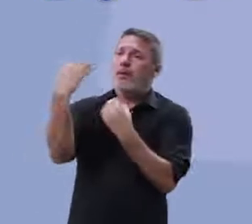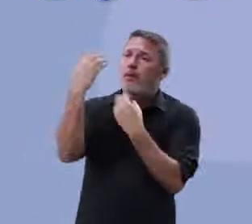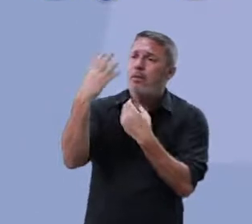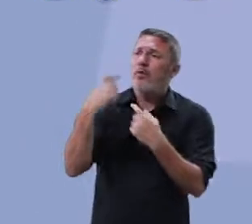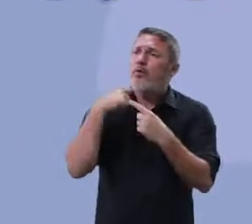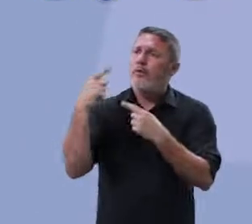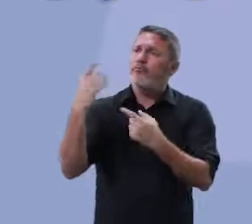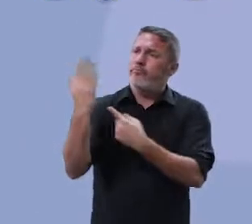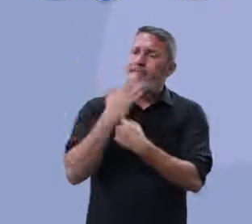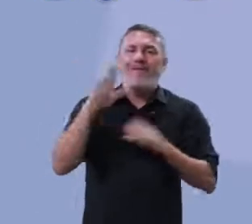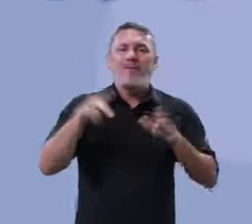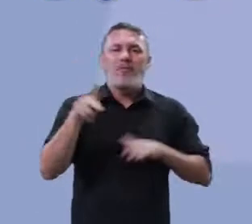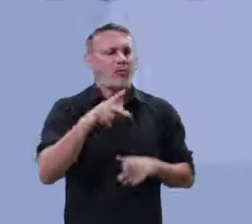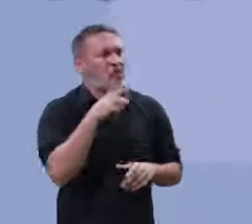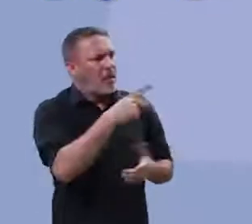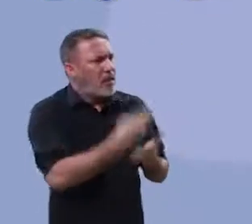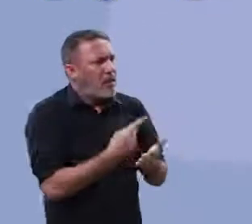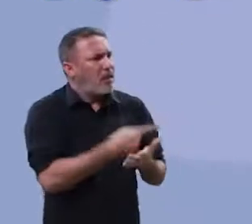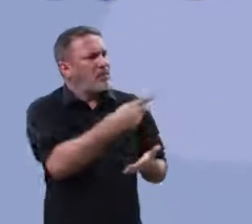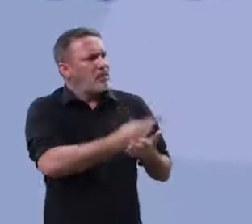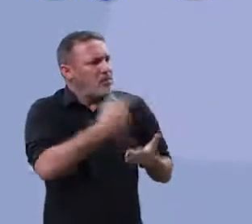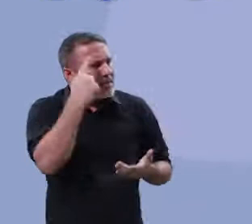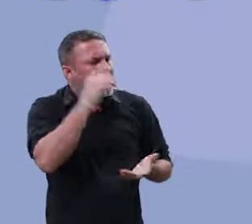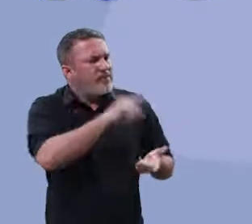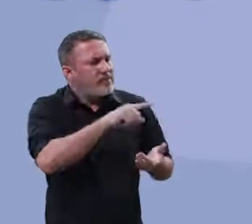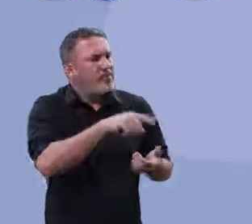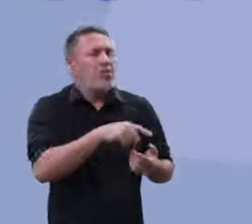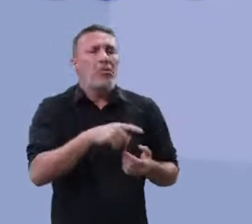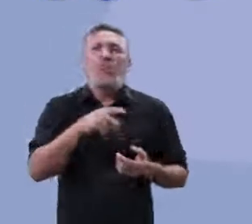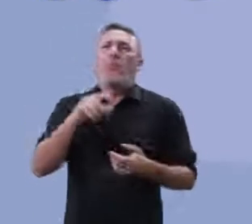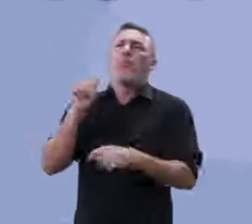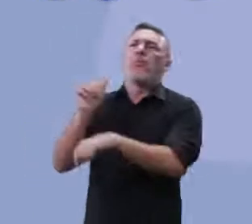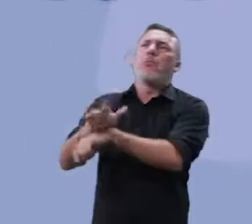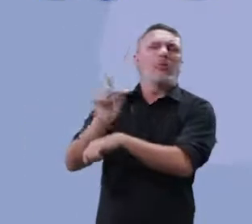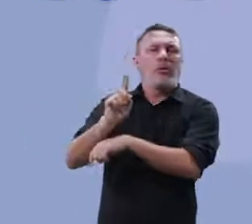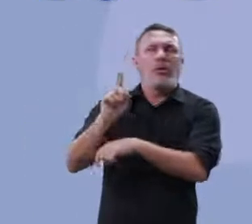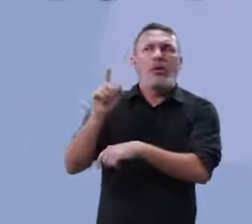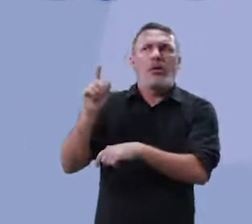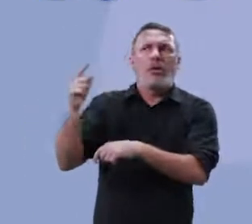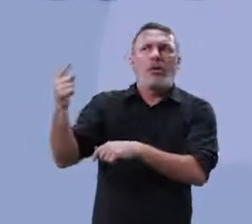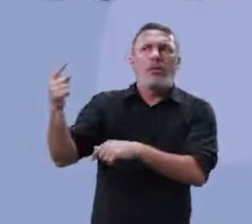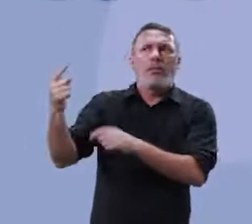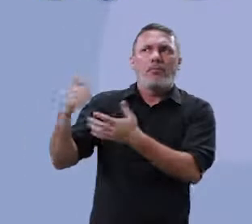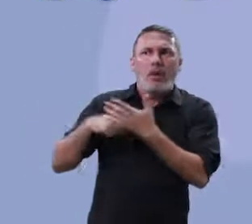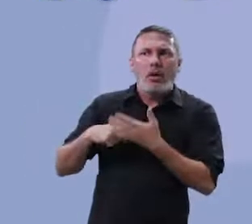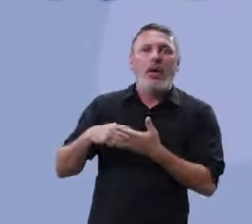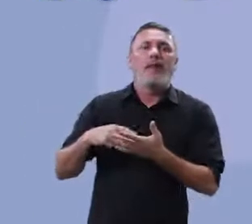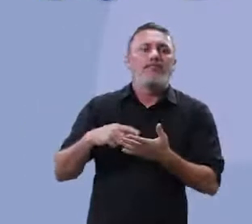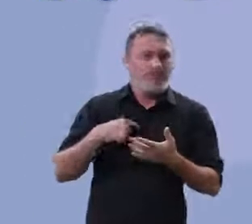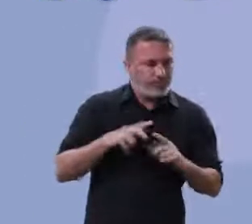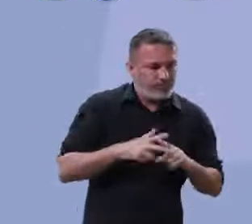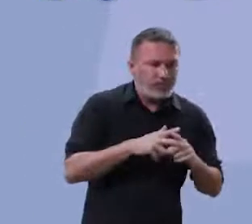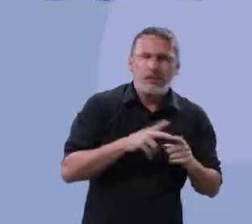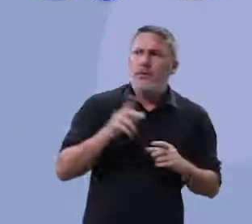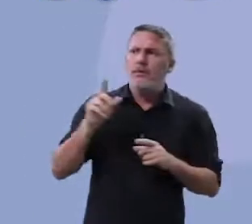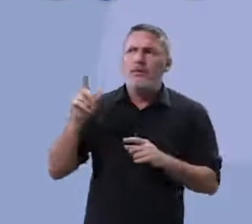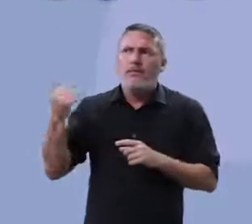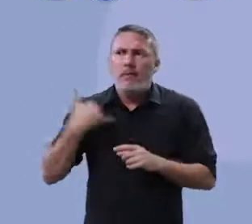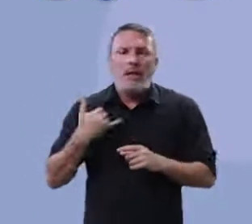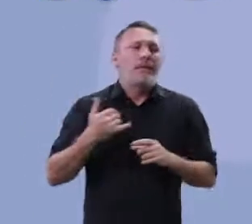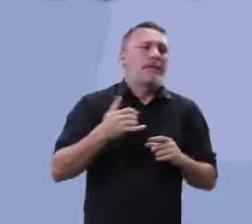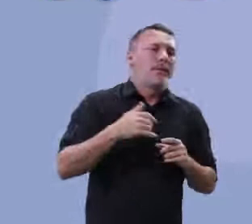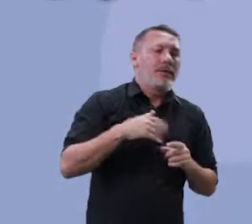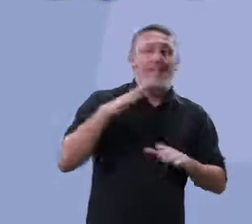professores. Às vezes, o professor falou, você está errando nisso, você está errando naquilo. Então, ele apontou um erro. Ah, eu não estou